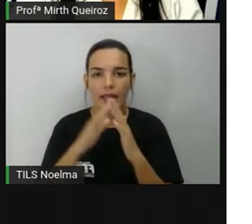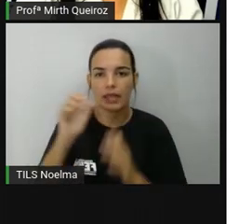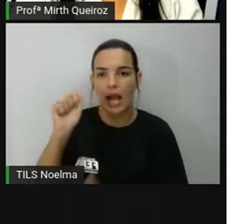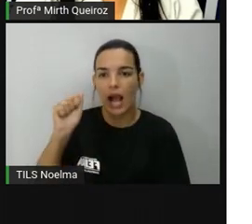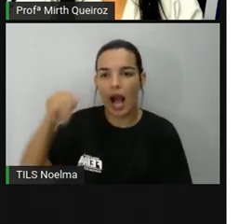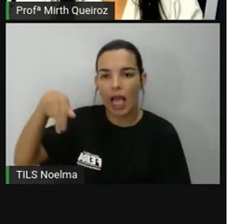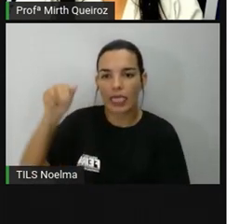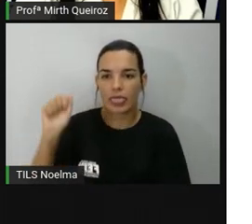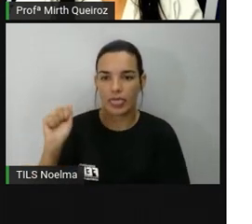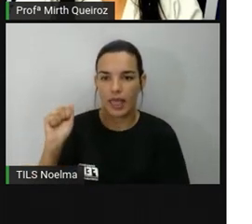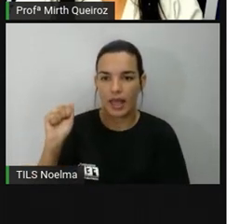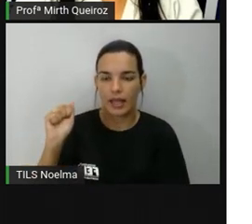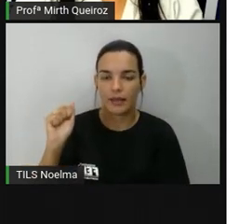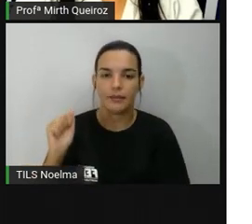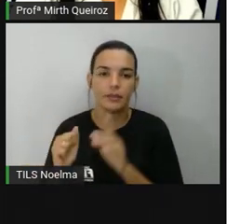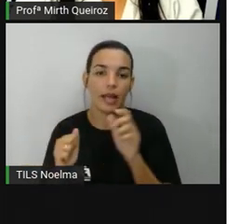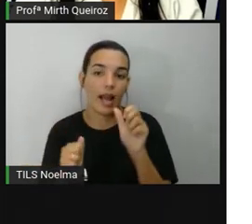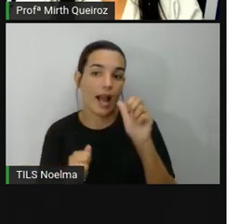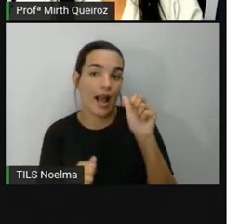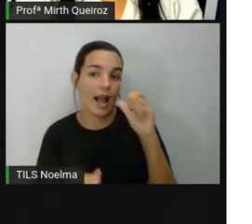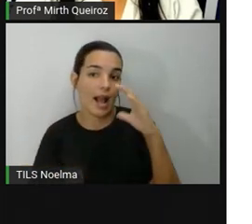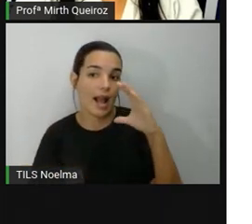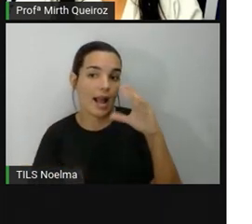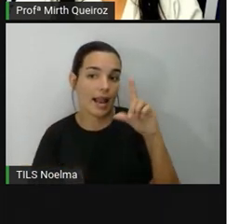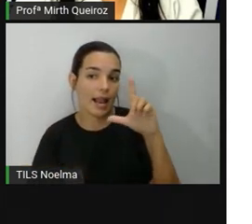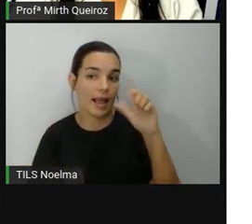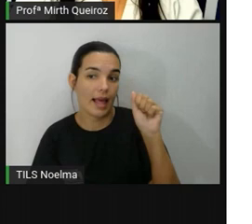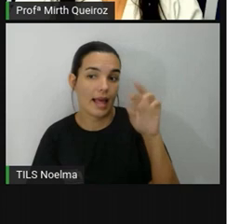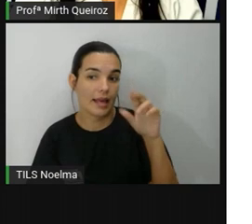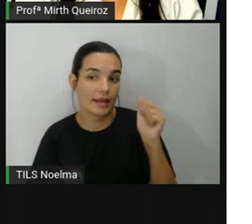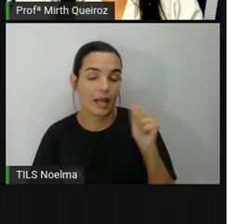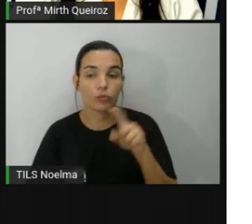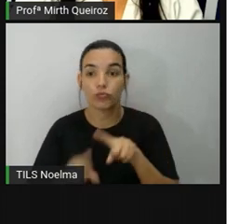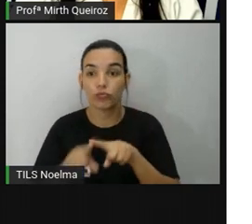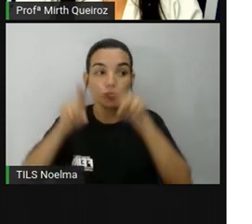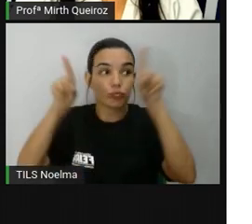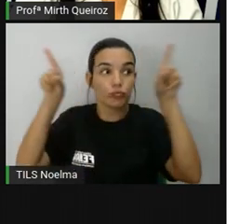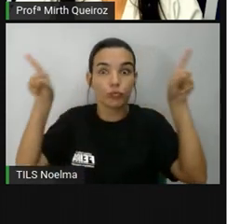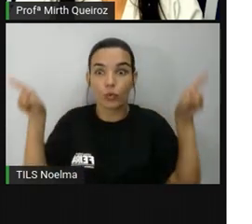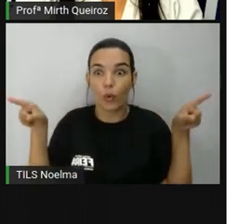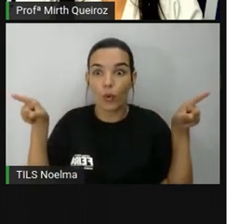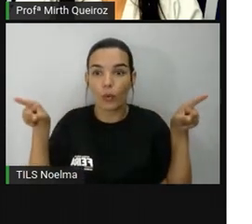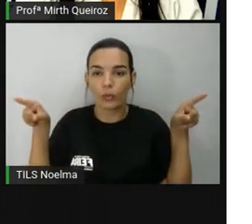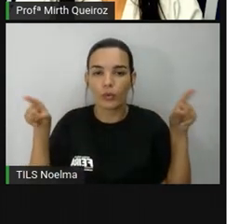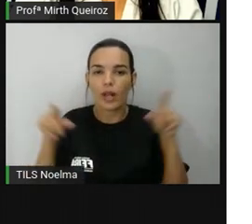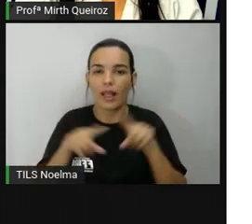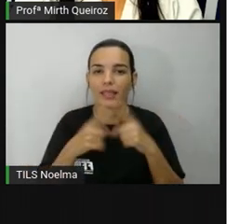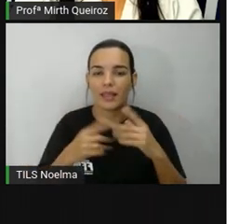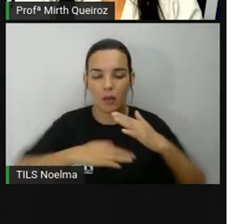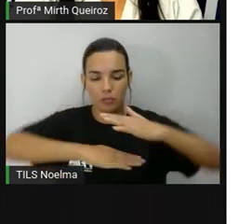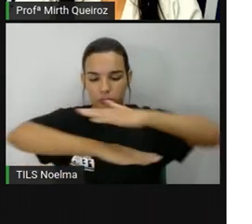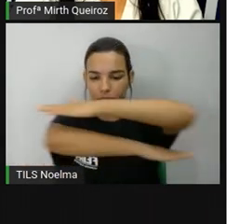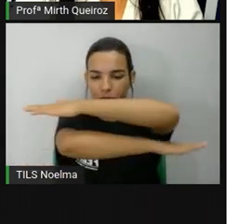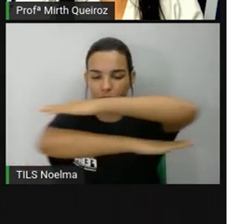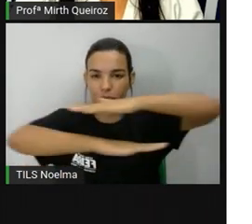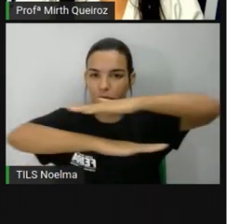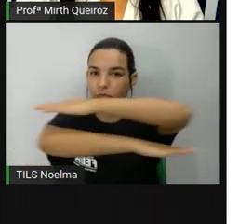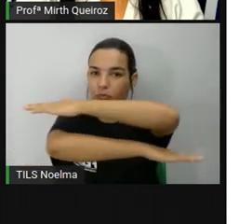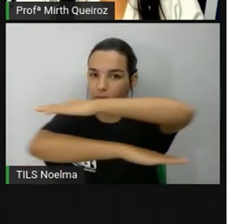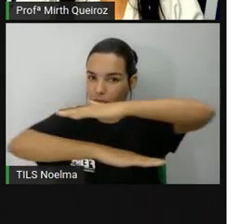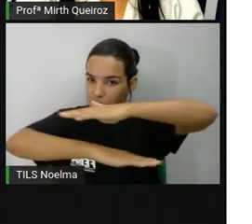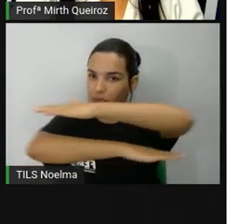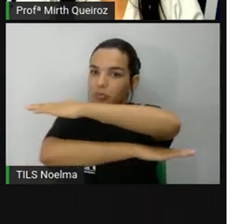Ana? A casa de Clara é do outro lado. Então, a gente pode dizer que a rua de Ana, ela é paralela